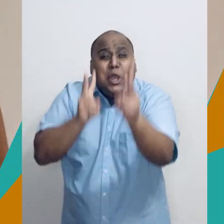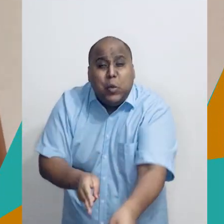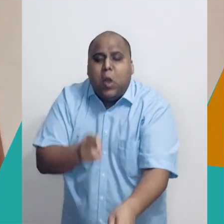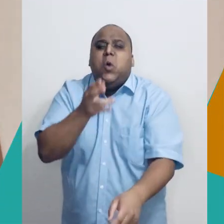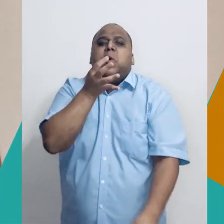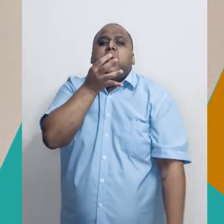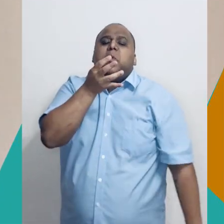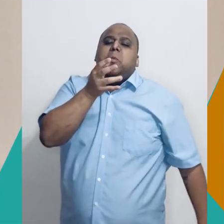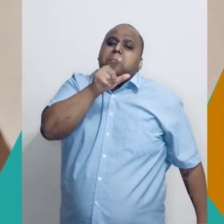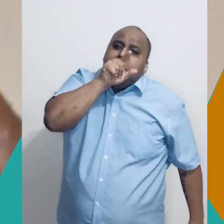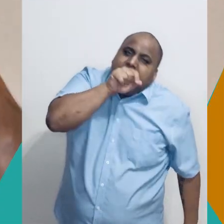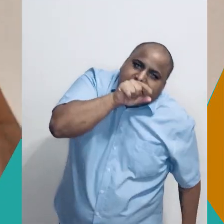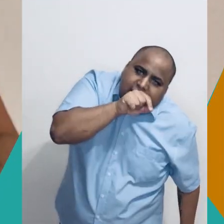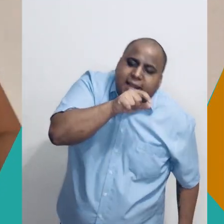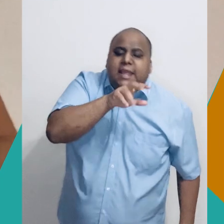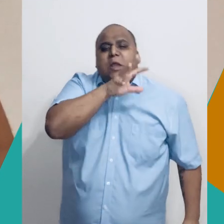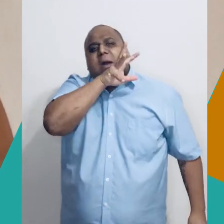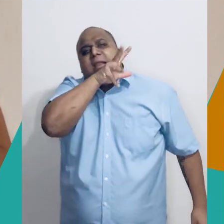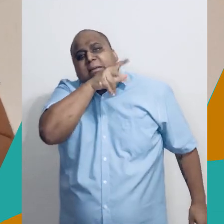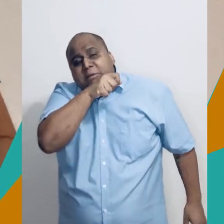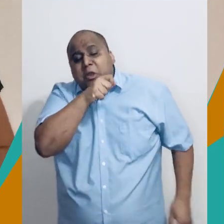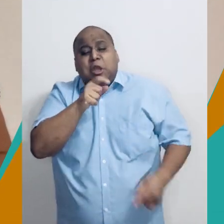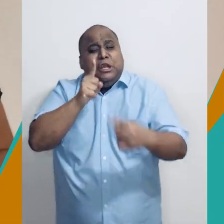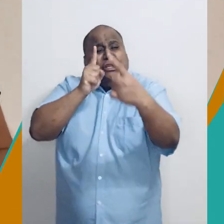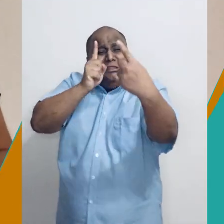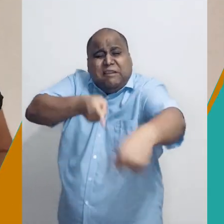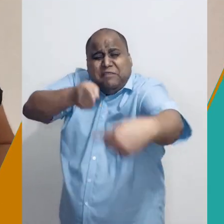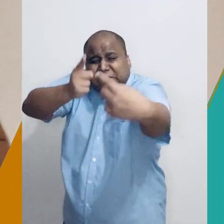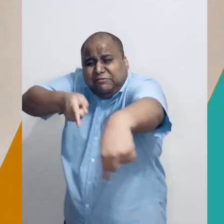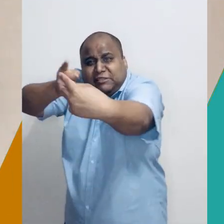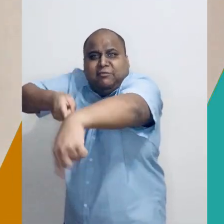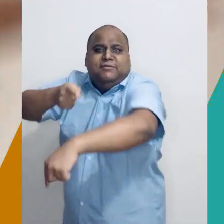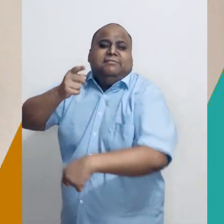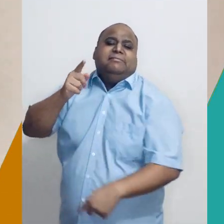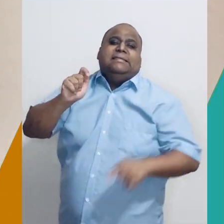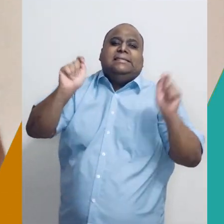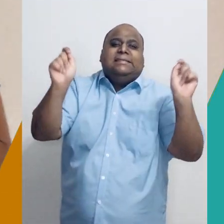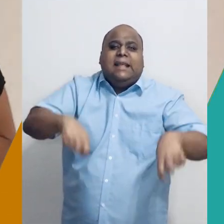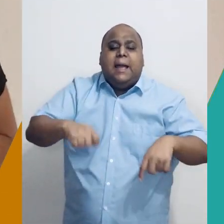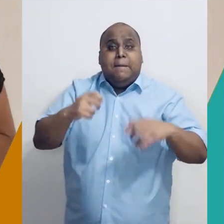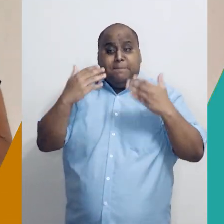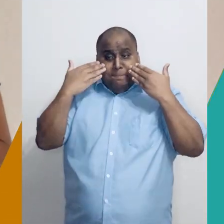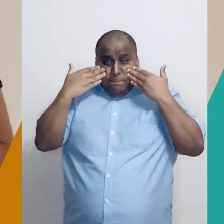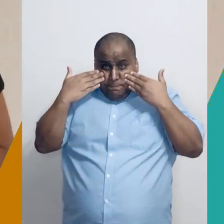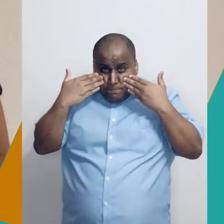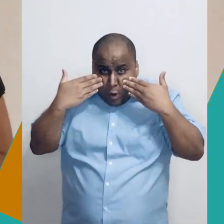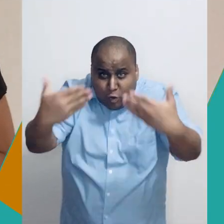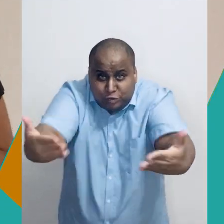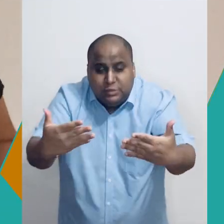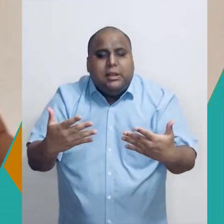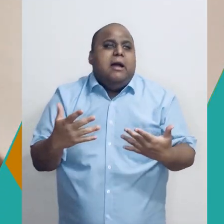a imaginação, sugerindo representar objetos, ventilador,